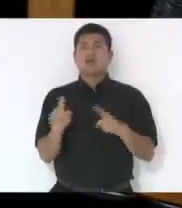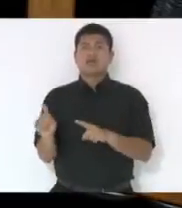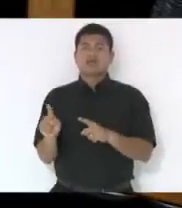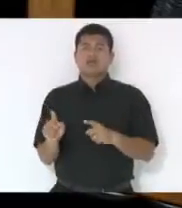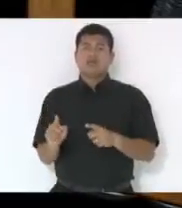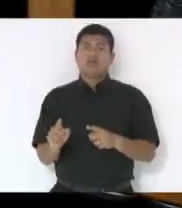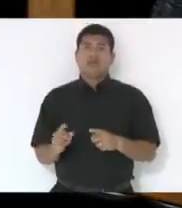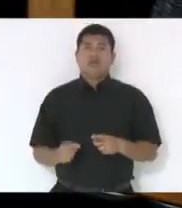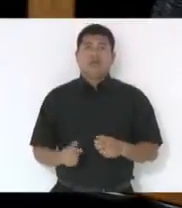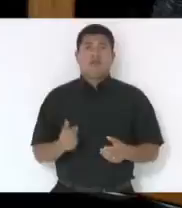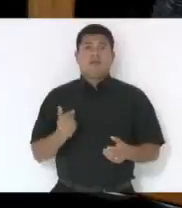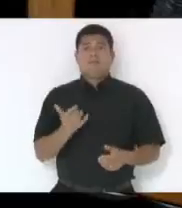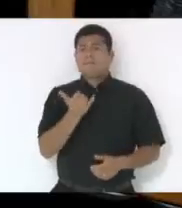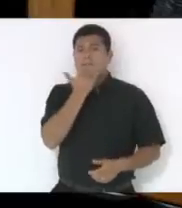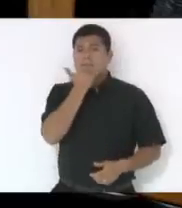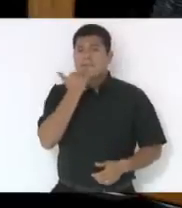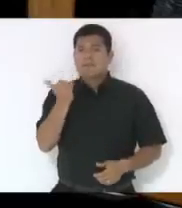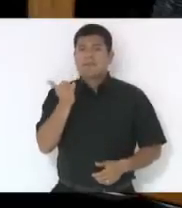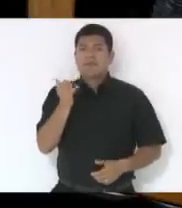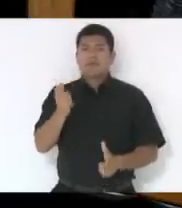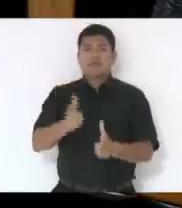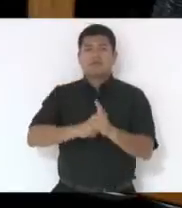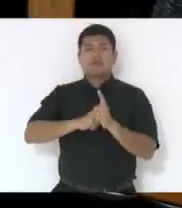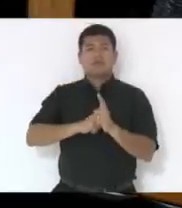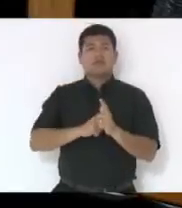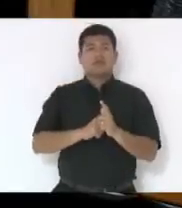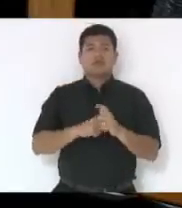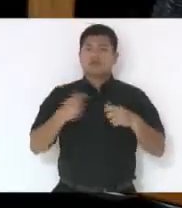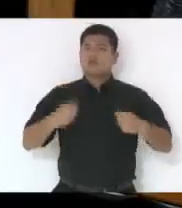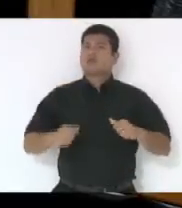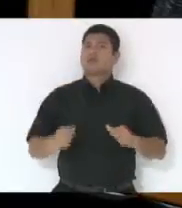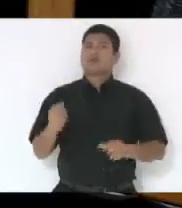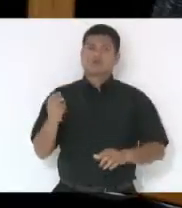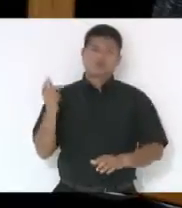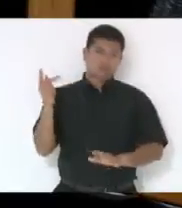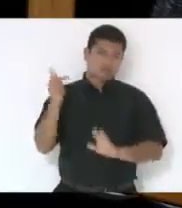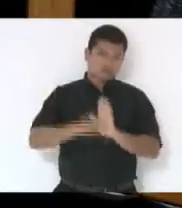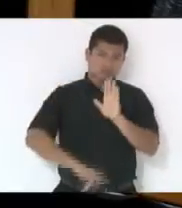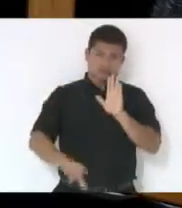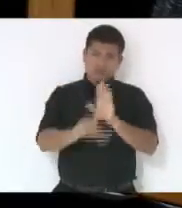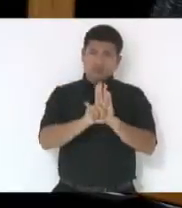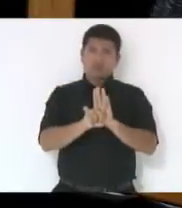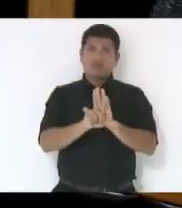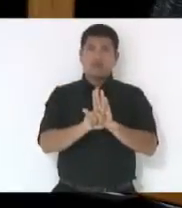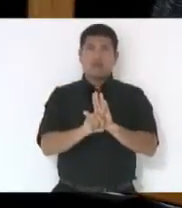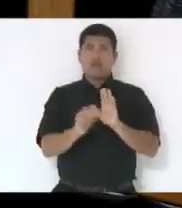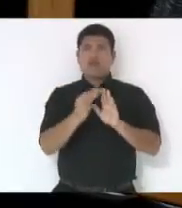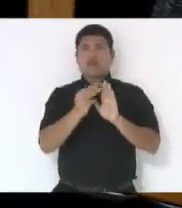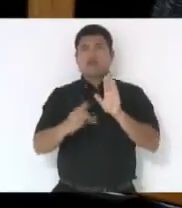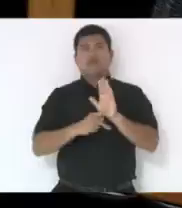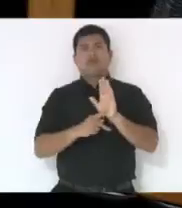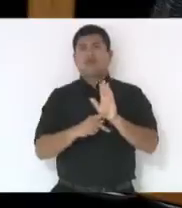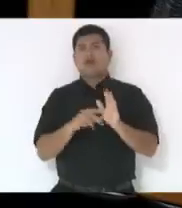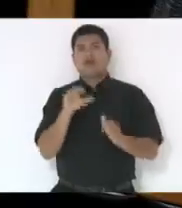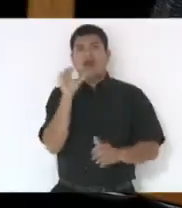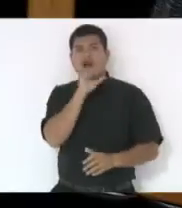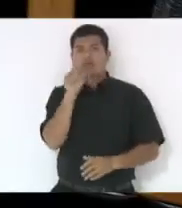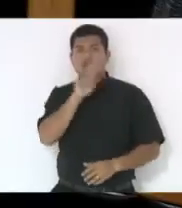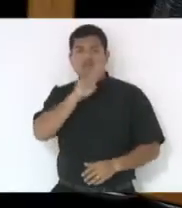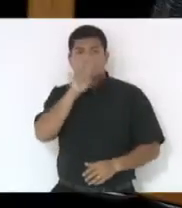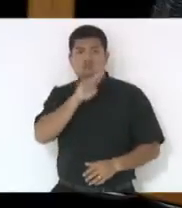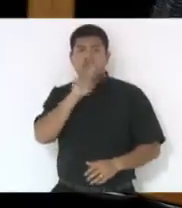perdão de dívida tem que ser projeto de lei, vida provisória para a questão urgente, relevante, coisa imprevisível,